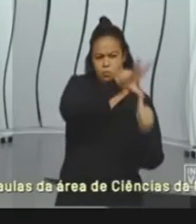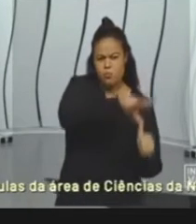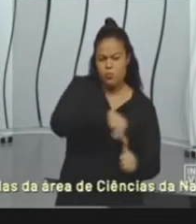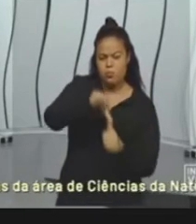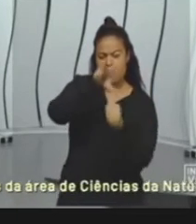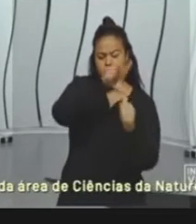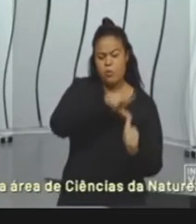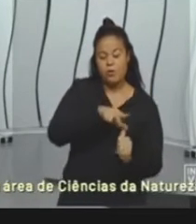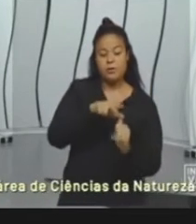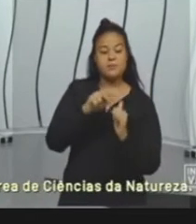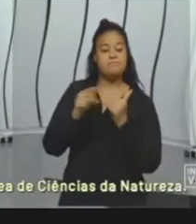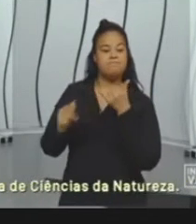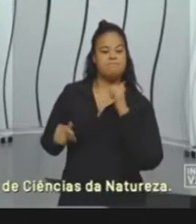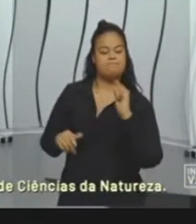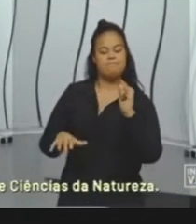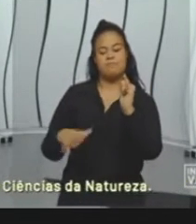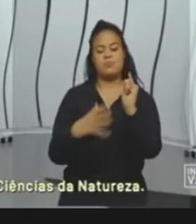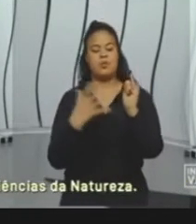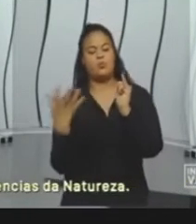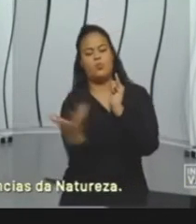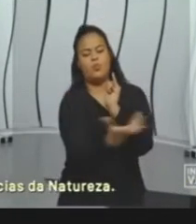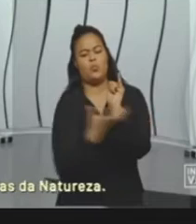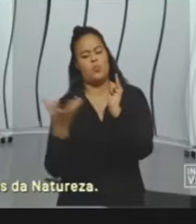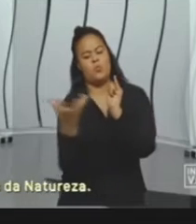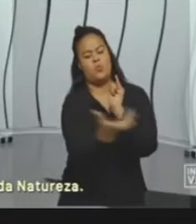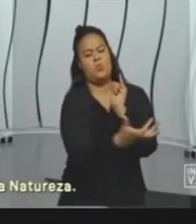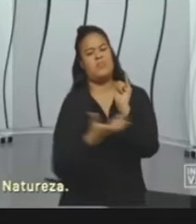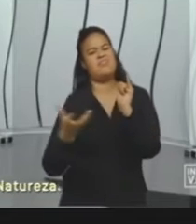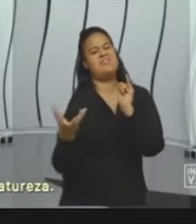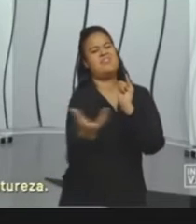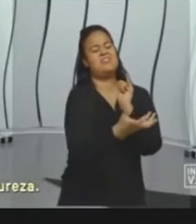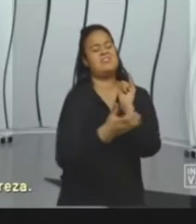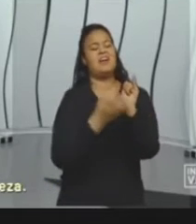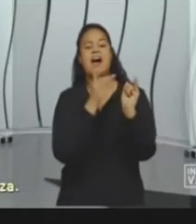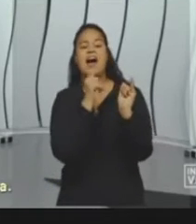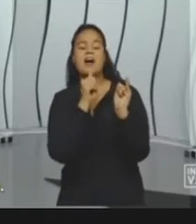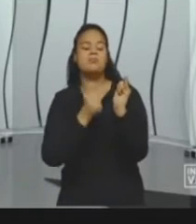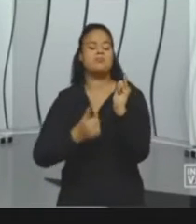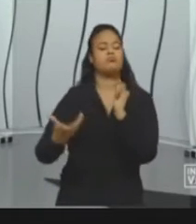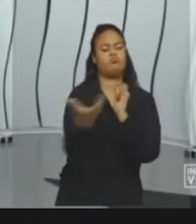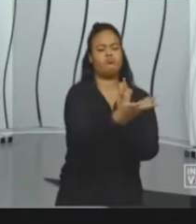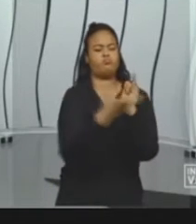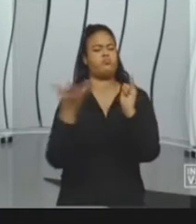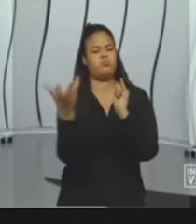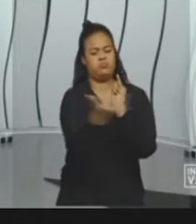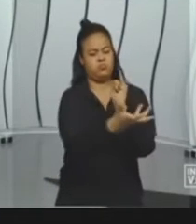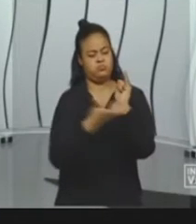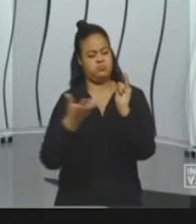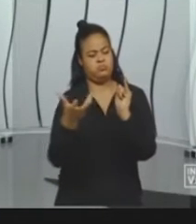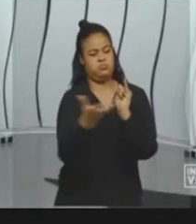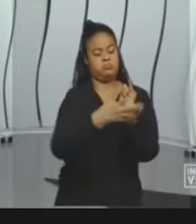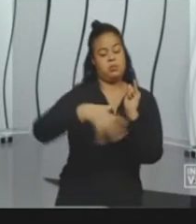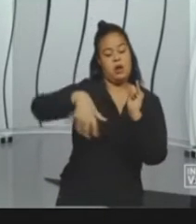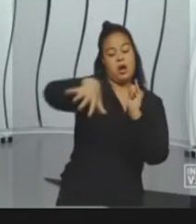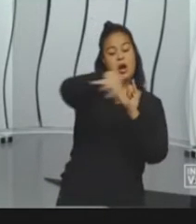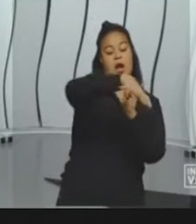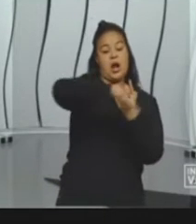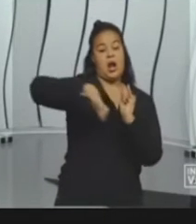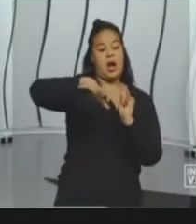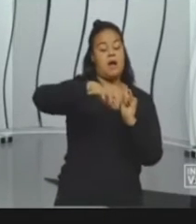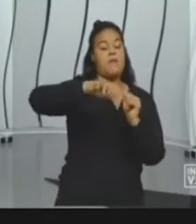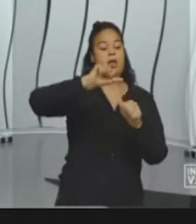dessas grandes turbinas, esse movimento vai gerar energia cinética, energia do movimento, né? E, ao girar, vai ser